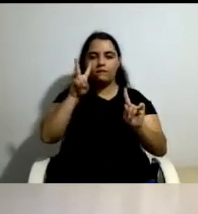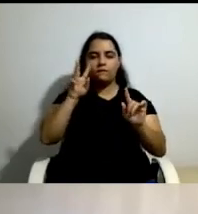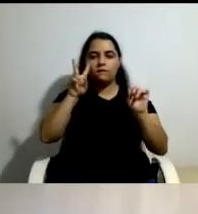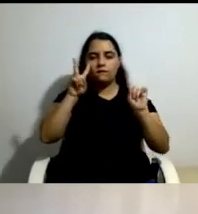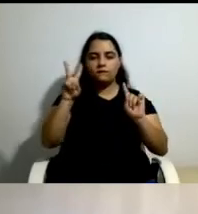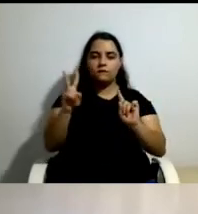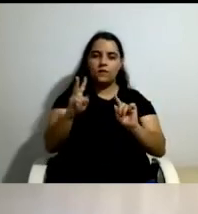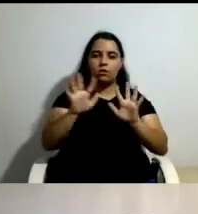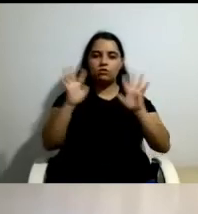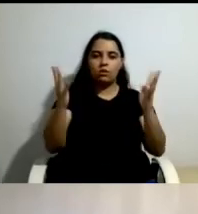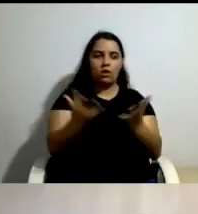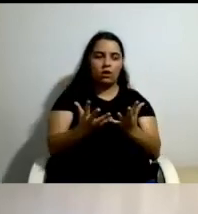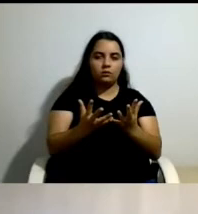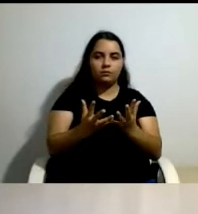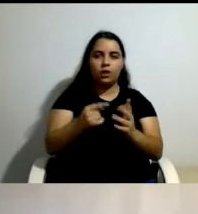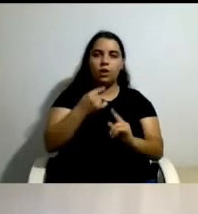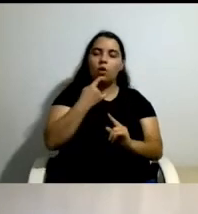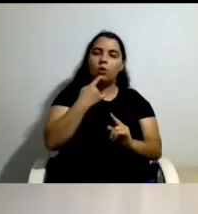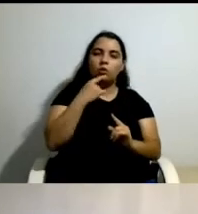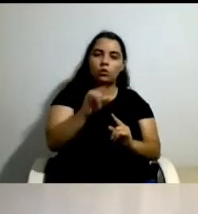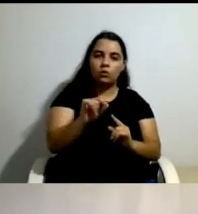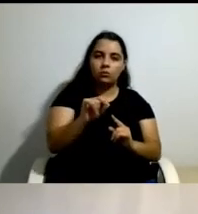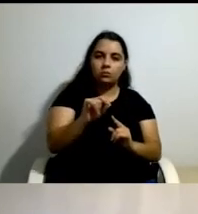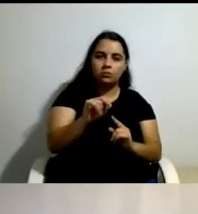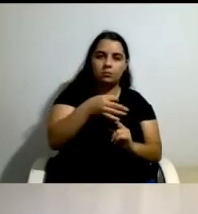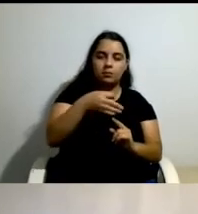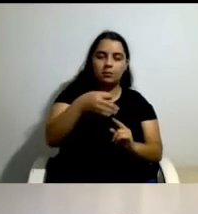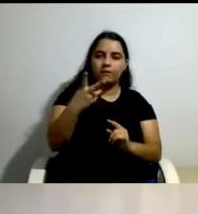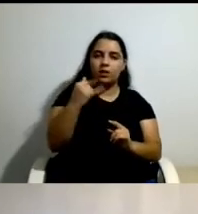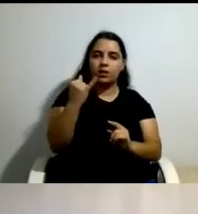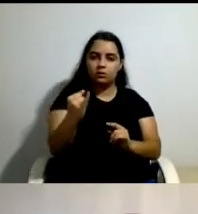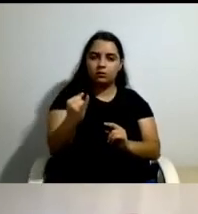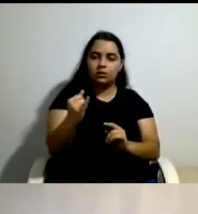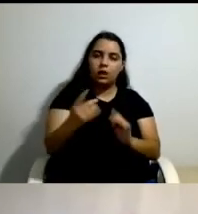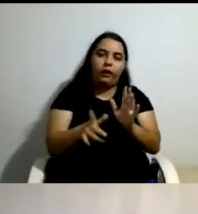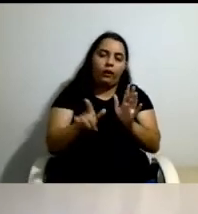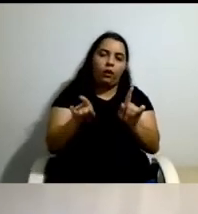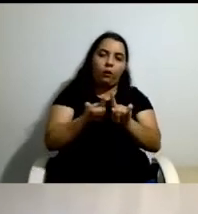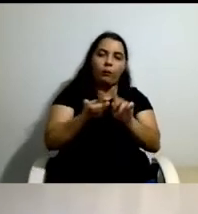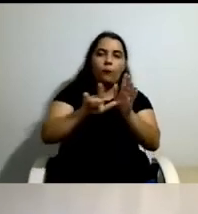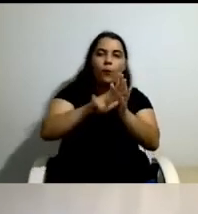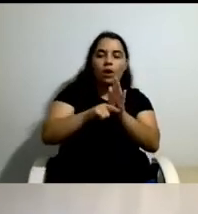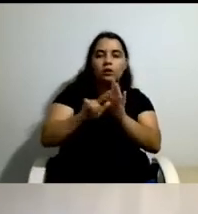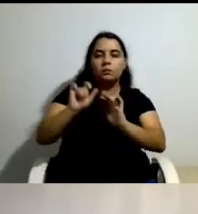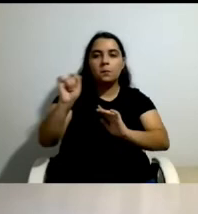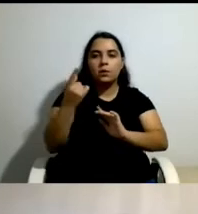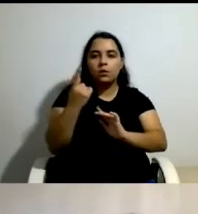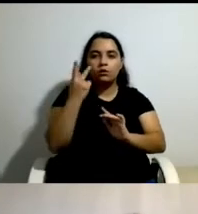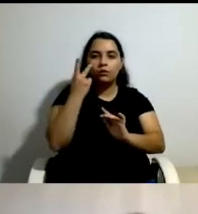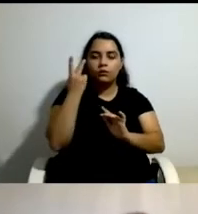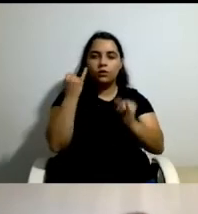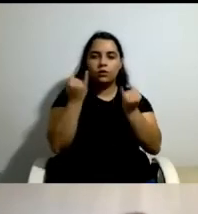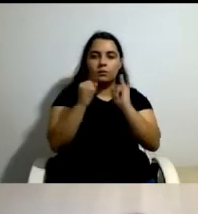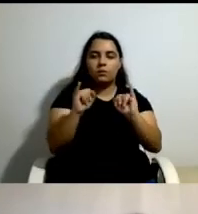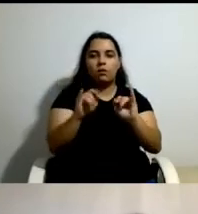designar aqui por PPVI, e que não tem exatamente as regras que têm dos SCAVIS, que nós já